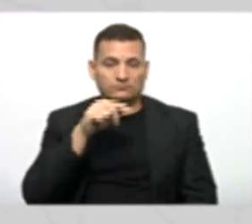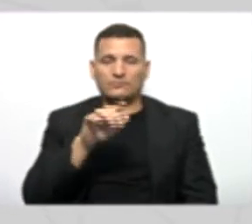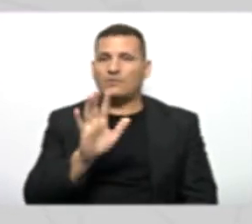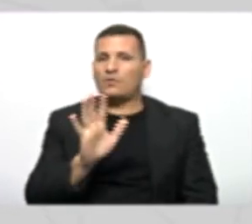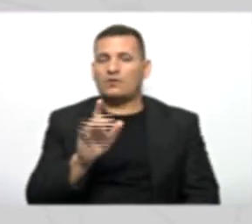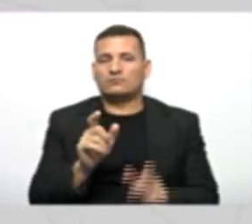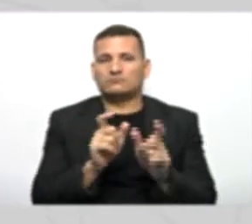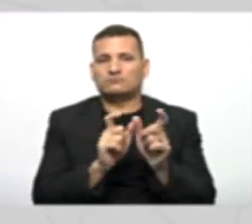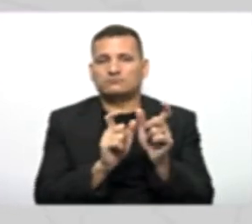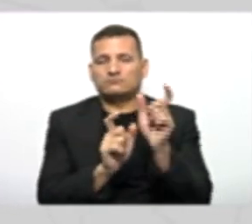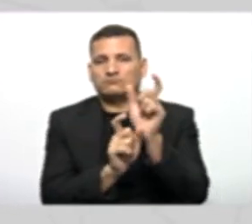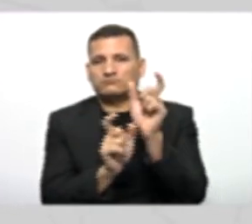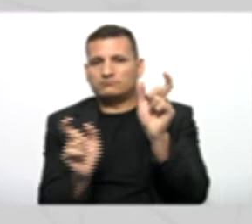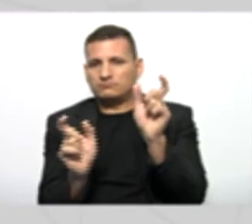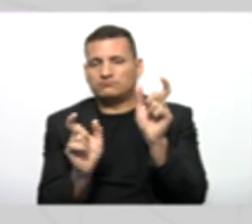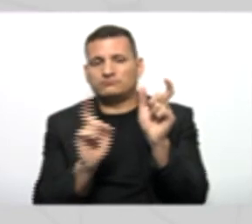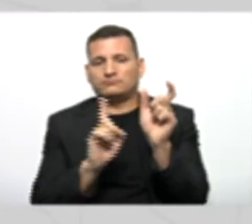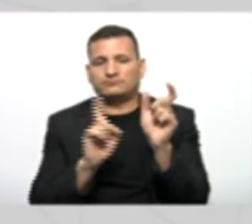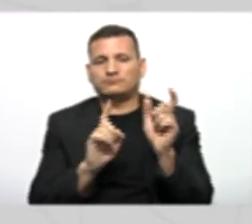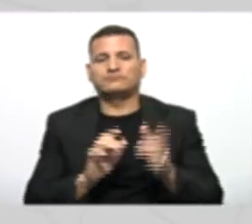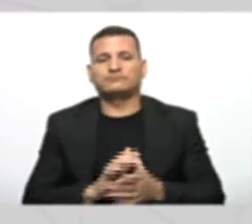ok? Input